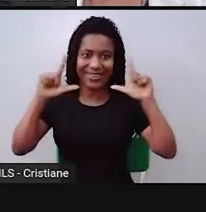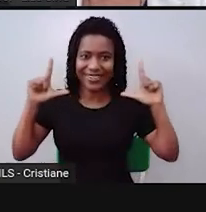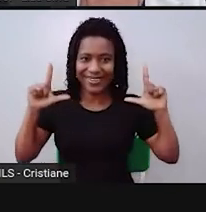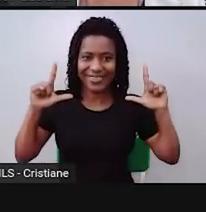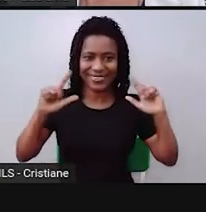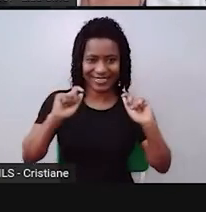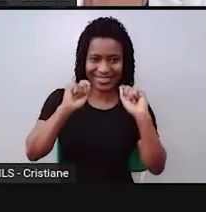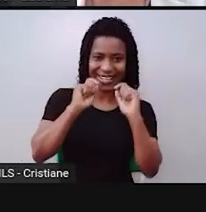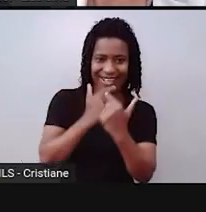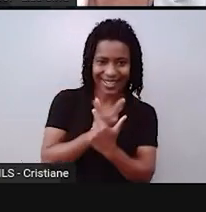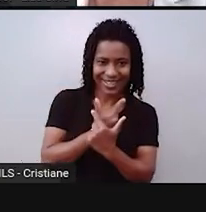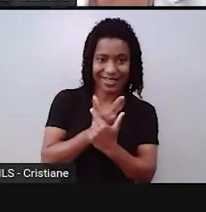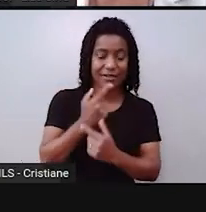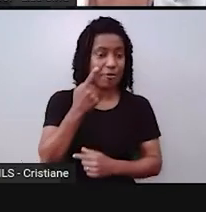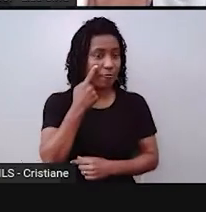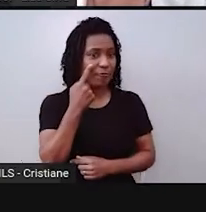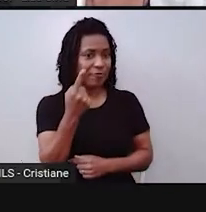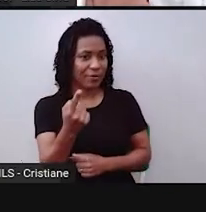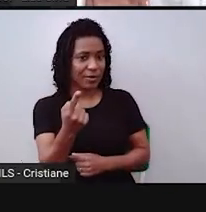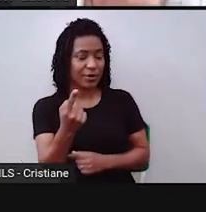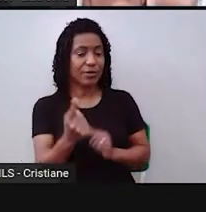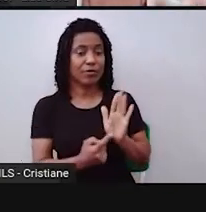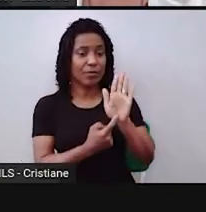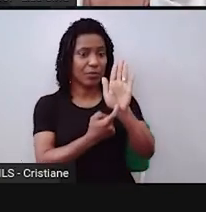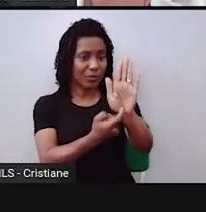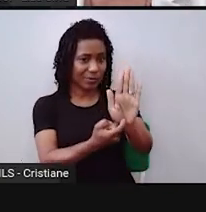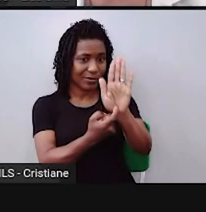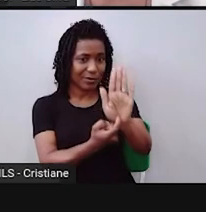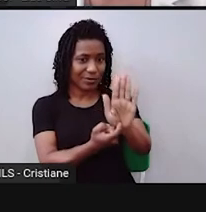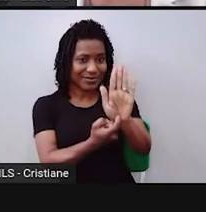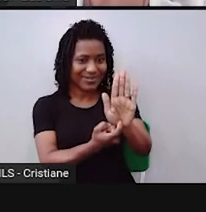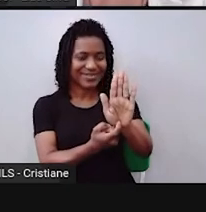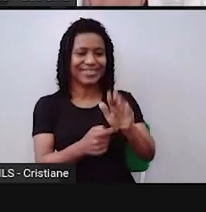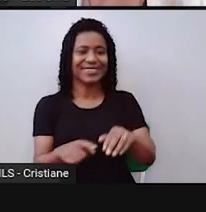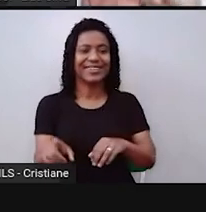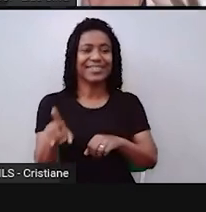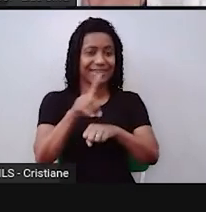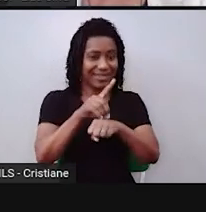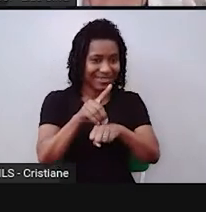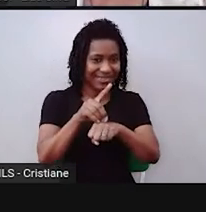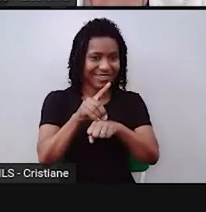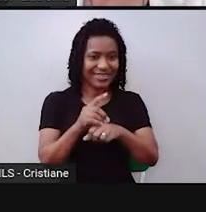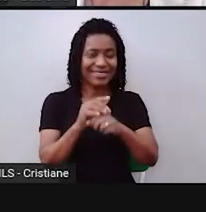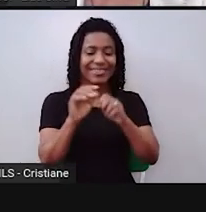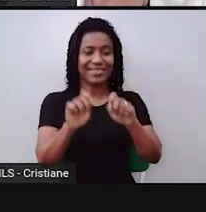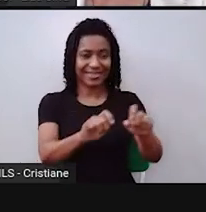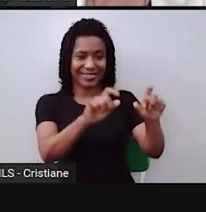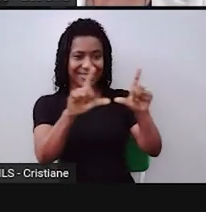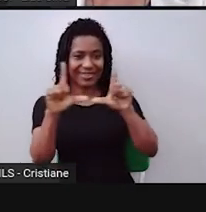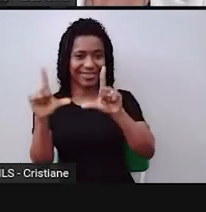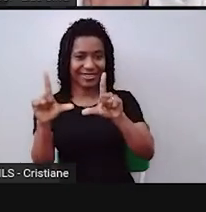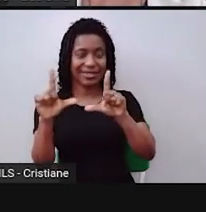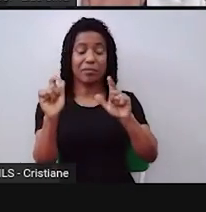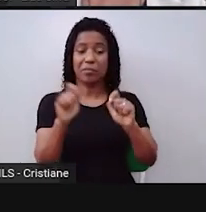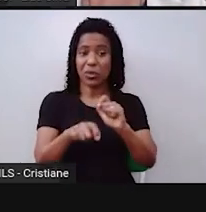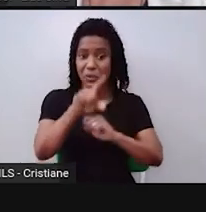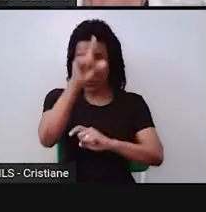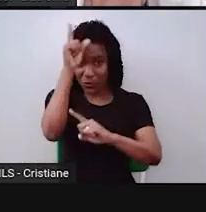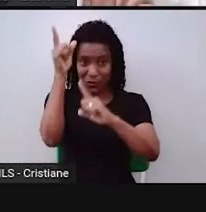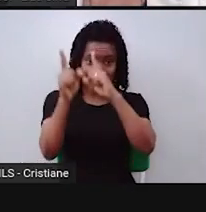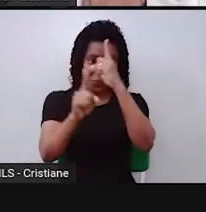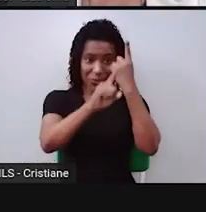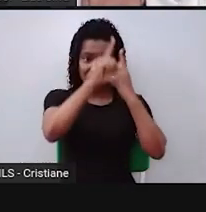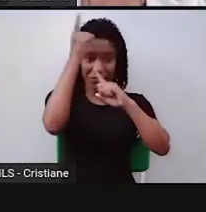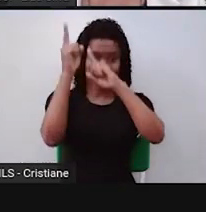apresentar para vocês essa plataforma que é interessantíssima. E você pode utilizar a criatividade